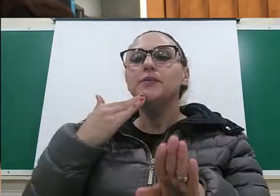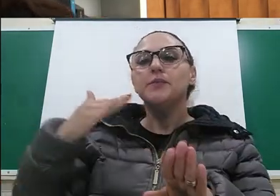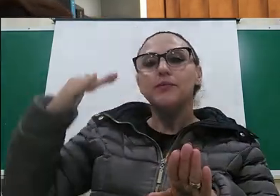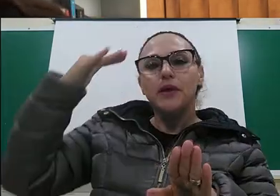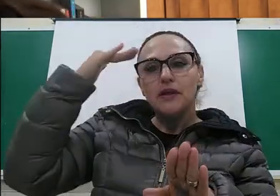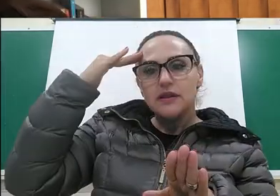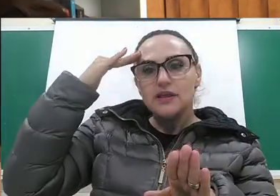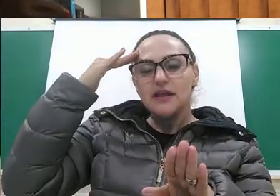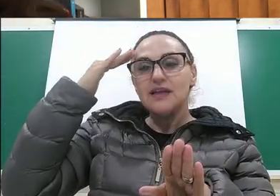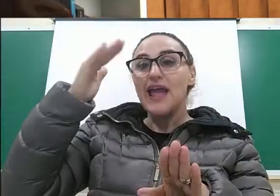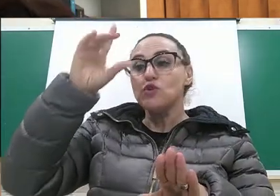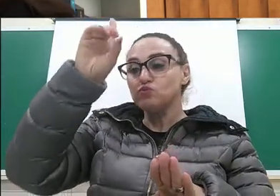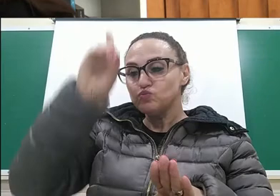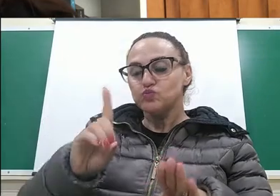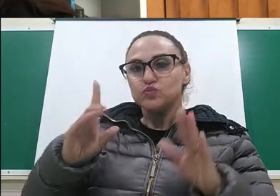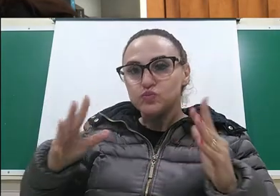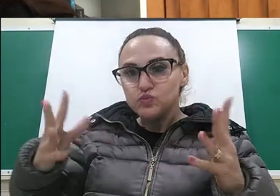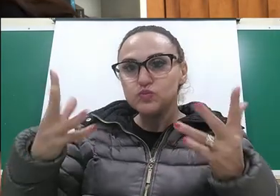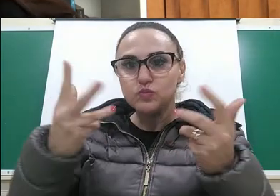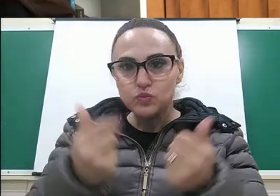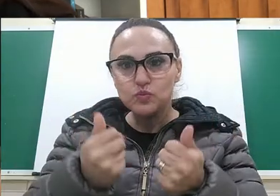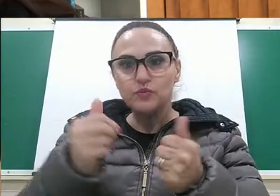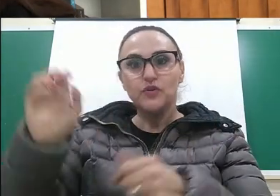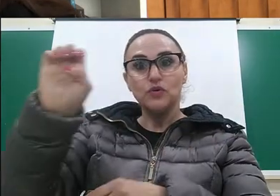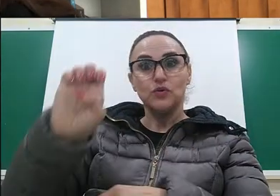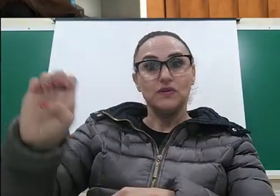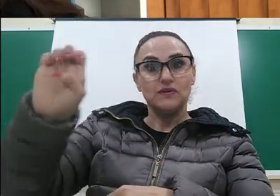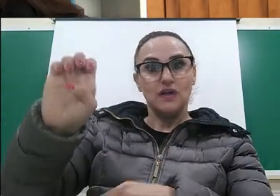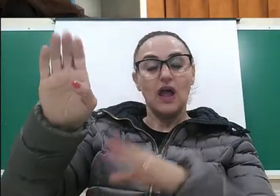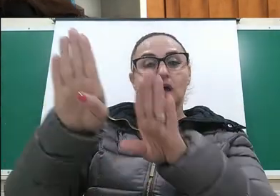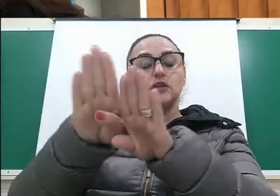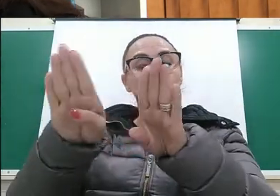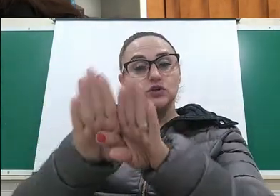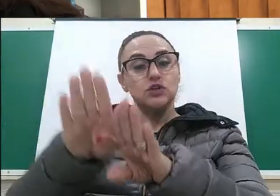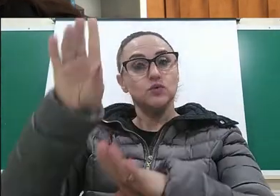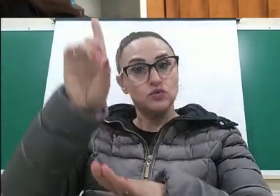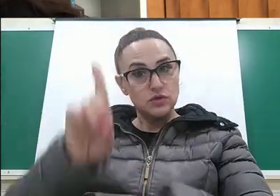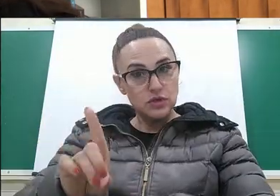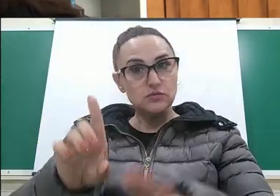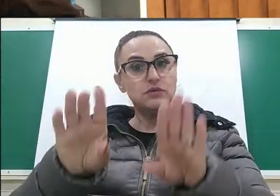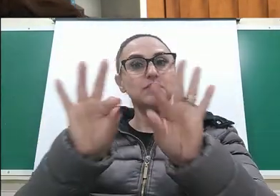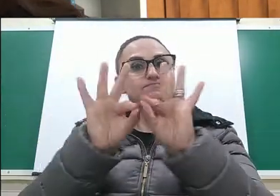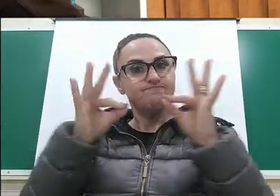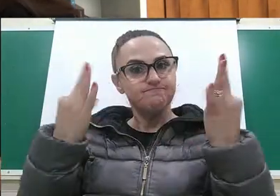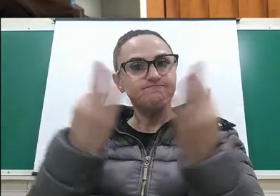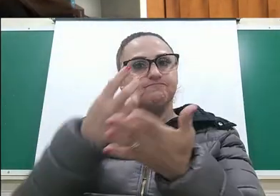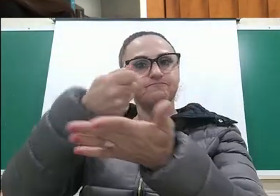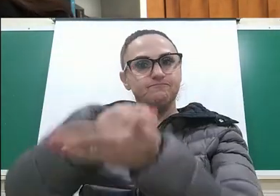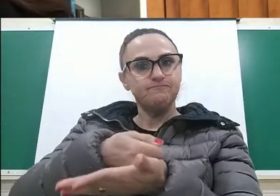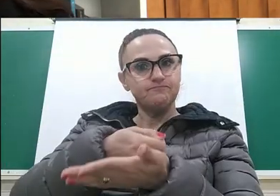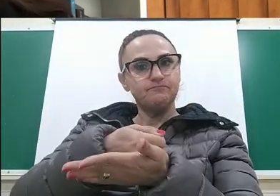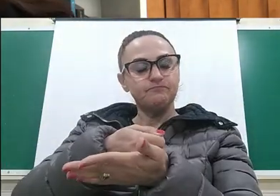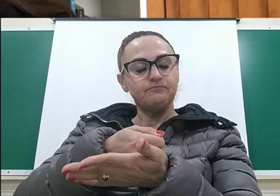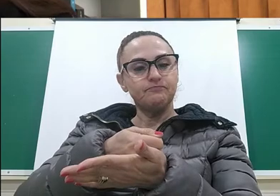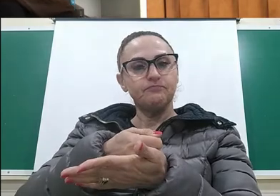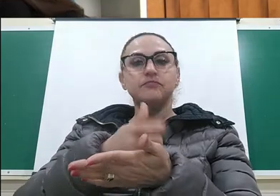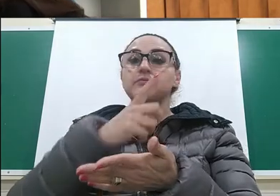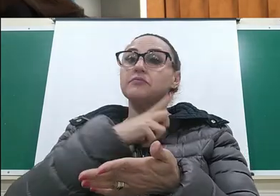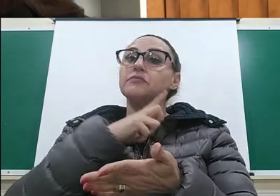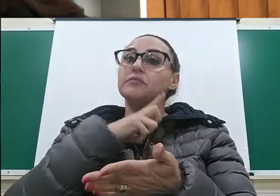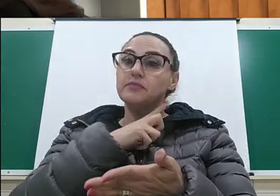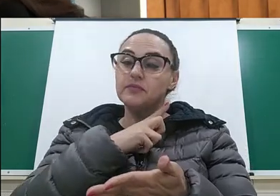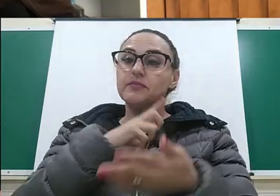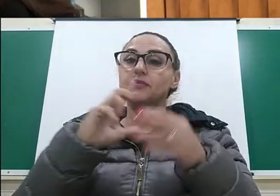das crianças e é um dever do Estado e da família garantir esse direito às nossas crianças e adolescentes, nós sabemos que ainda